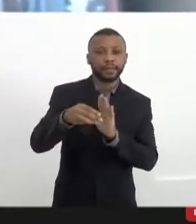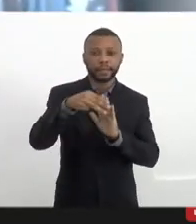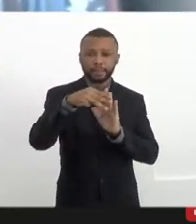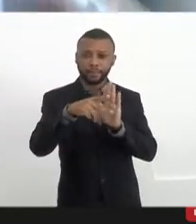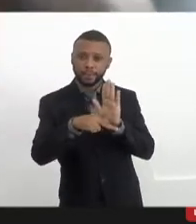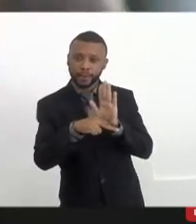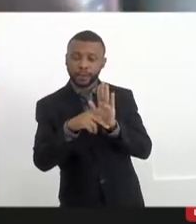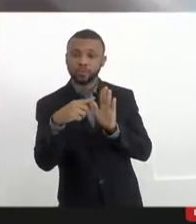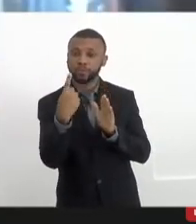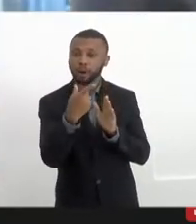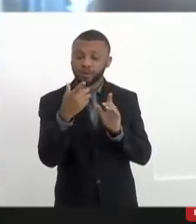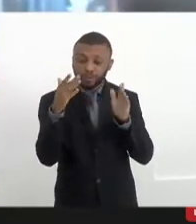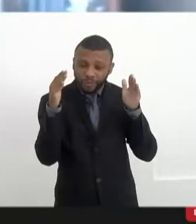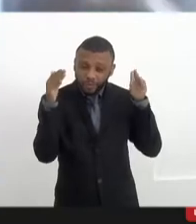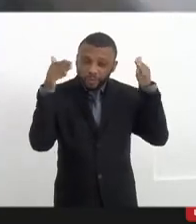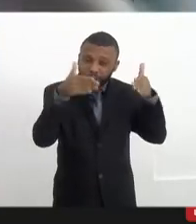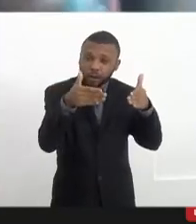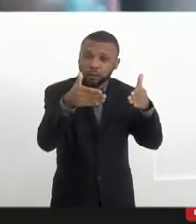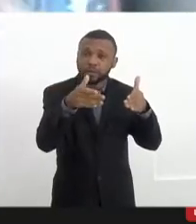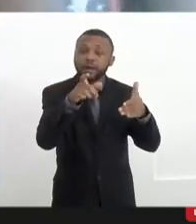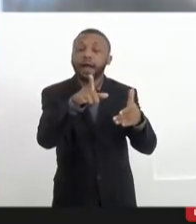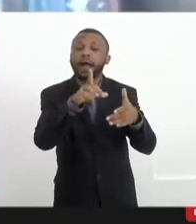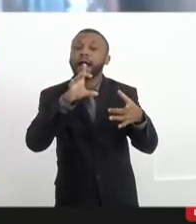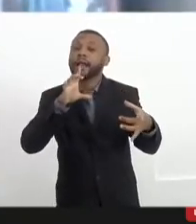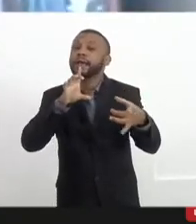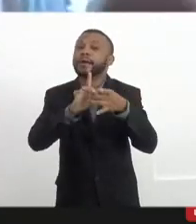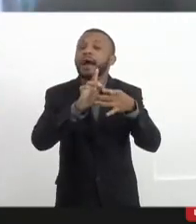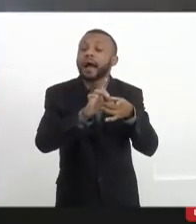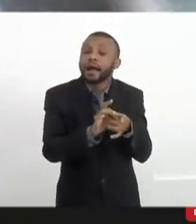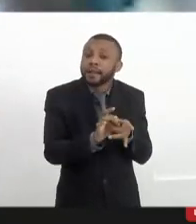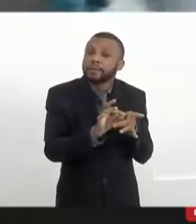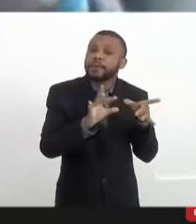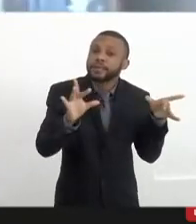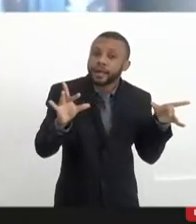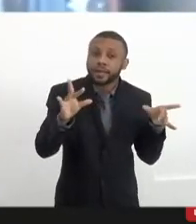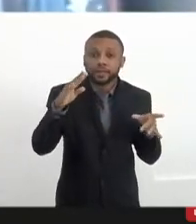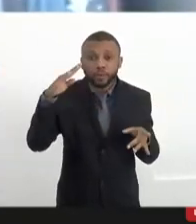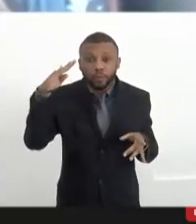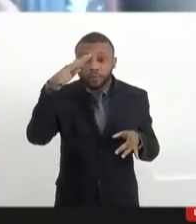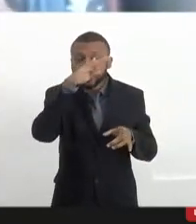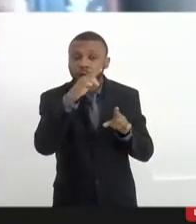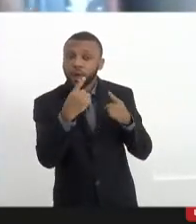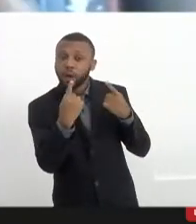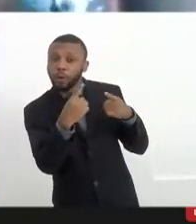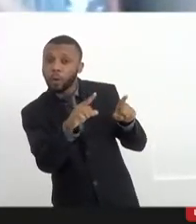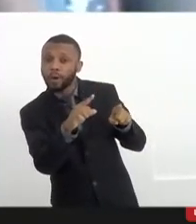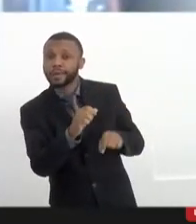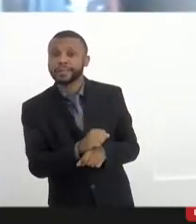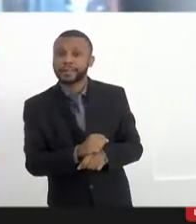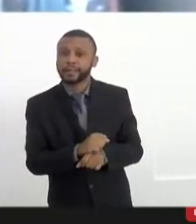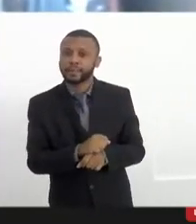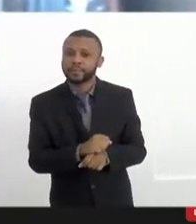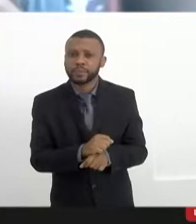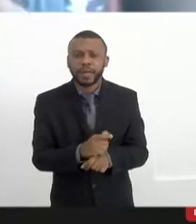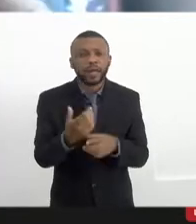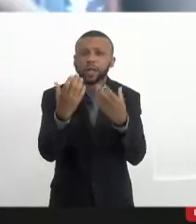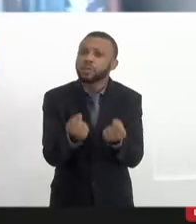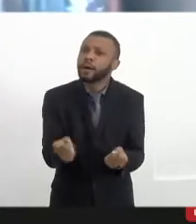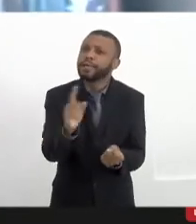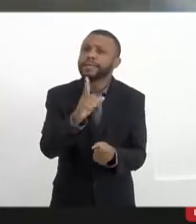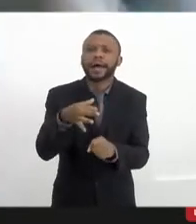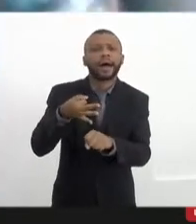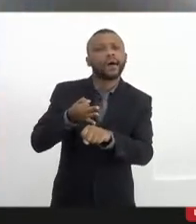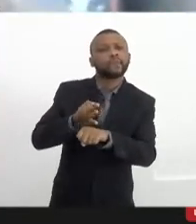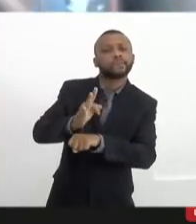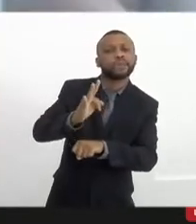fórum tem que abraçar a liberdade que o Bolsonaro é contra. Condenar fake news e